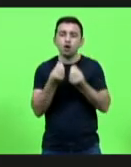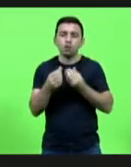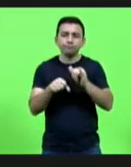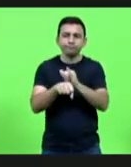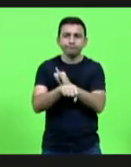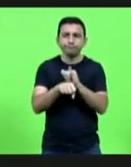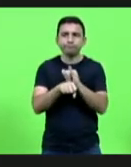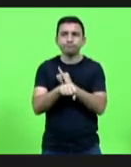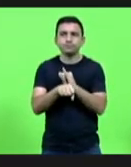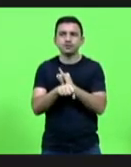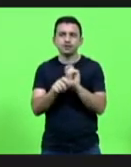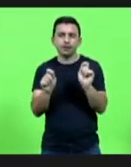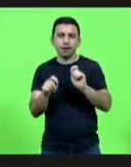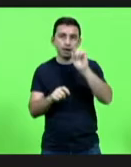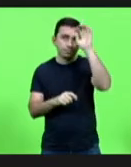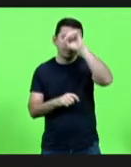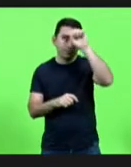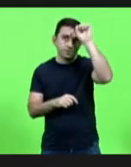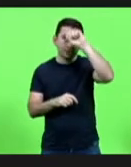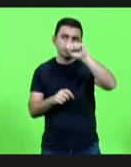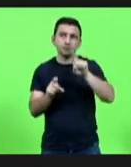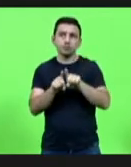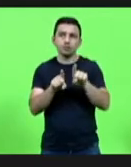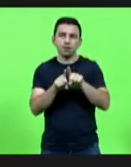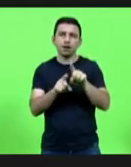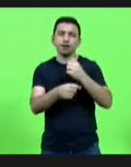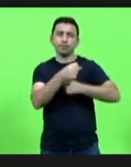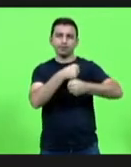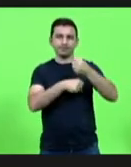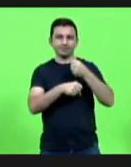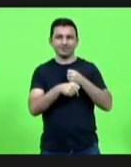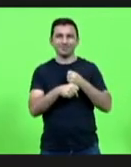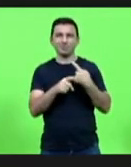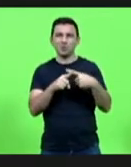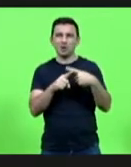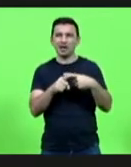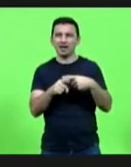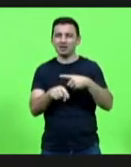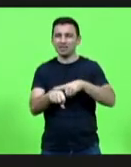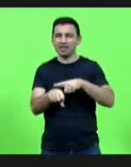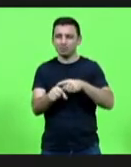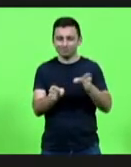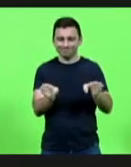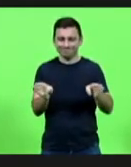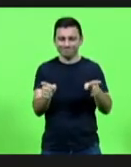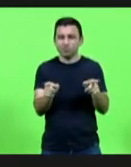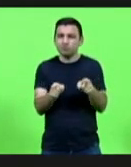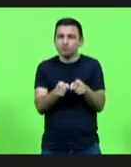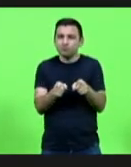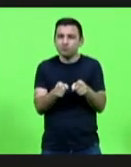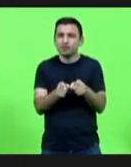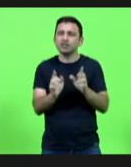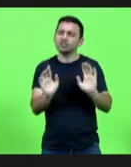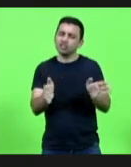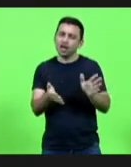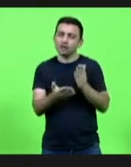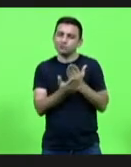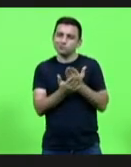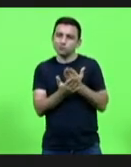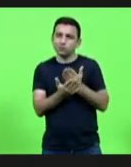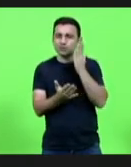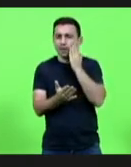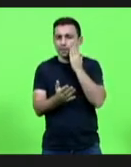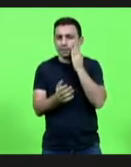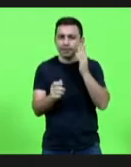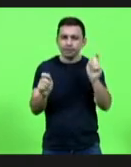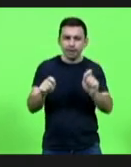aprendendo com o que houve no ano passado, porque o prazo foi muito menor e a gente já tinha estudado algumas possibilidades, não deu tempo de